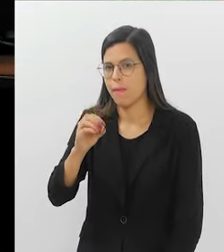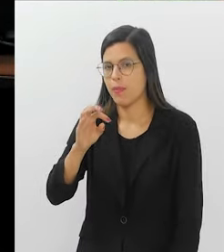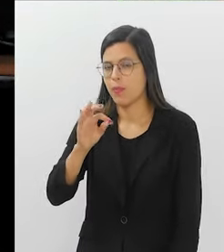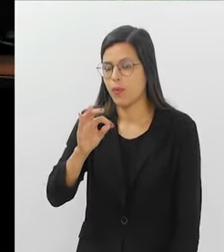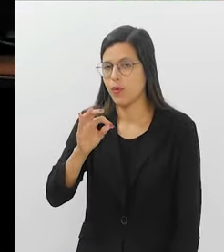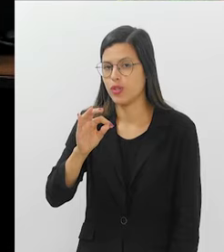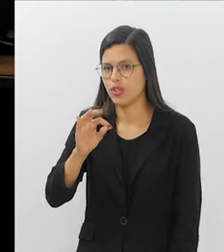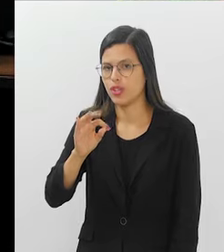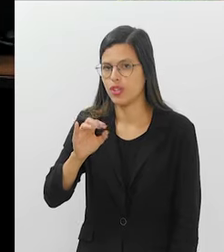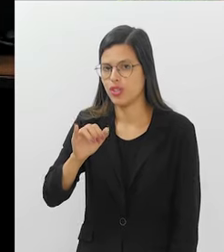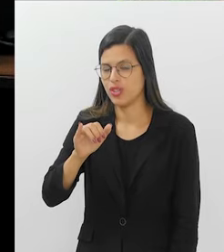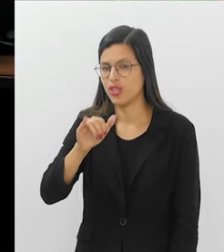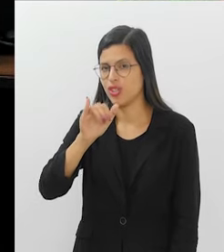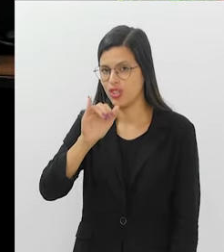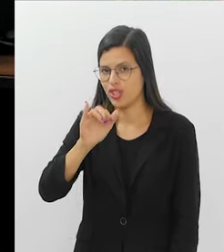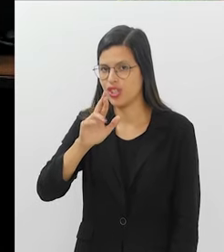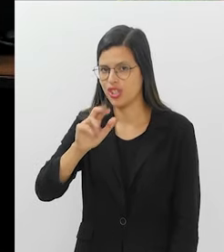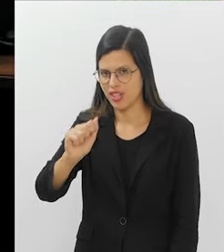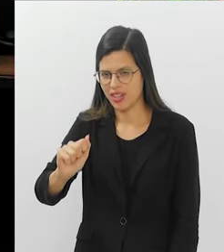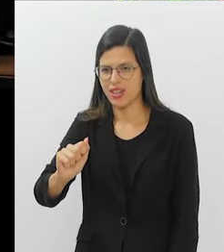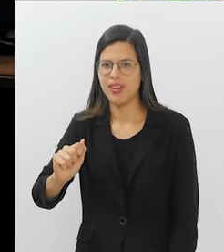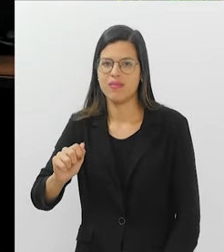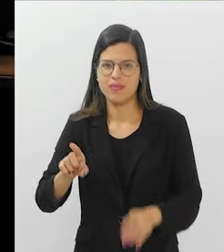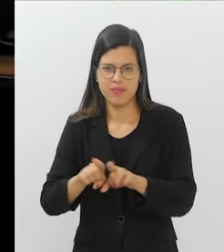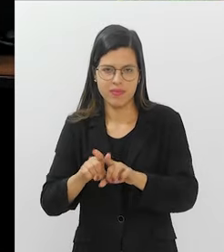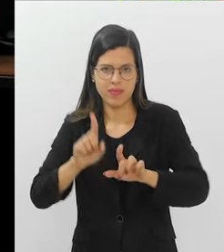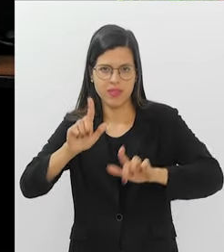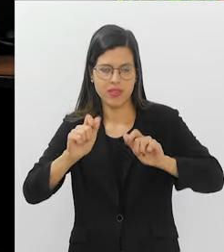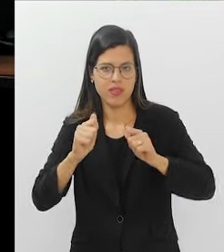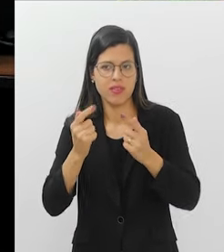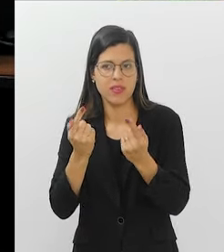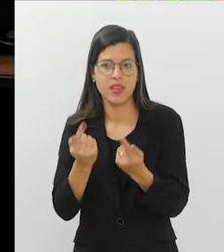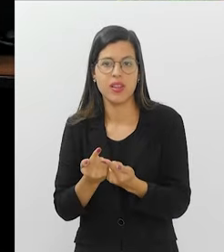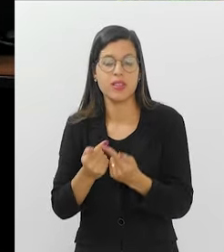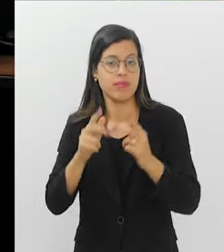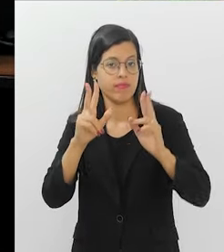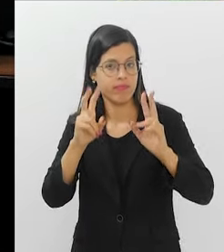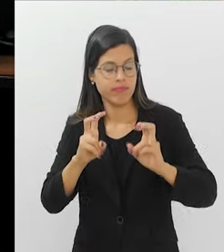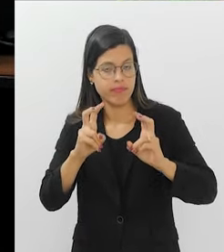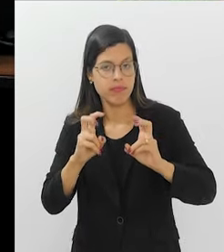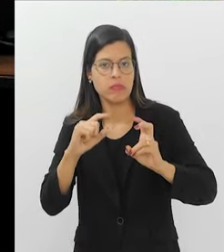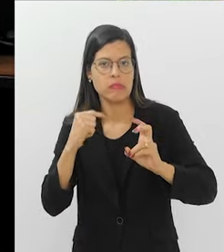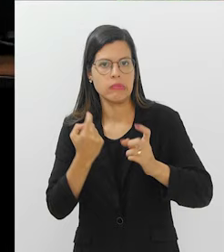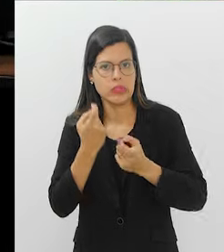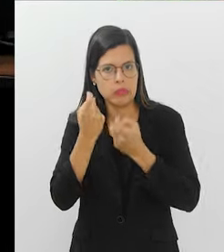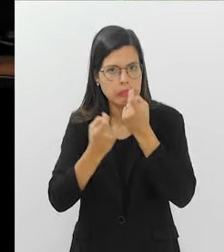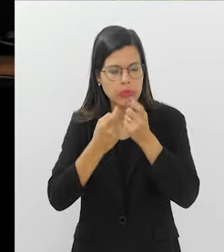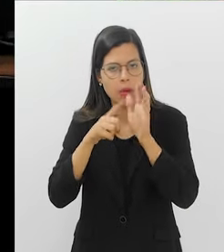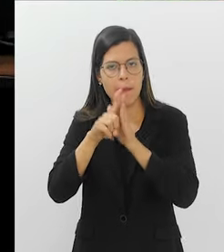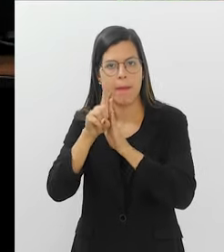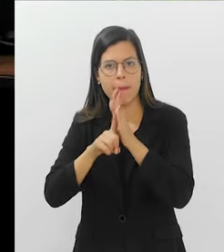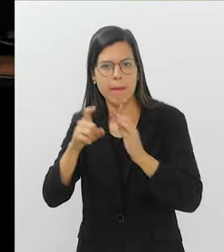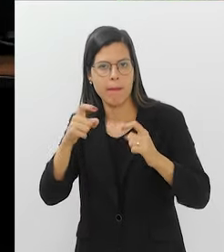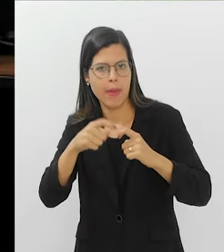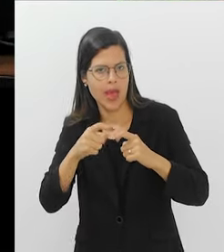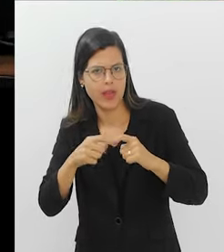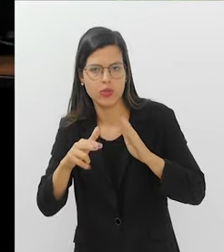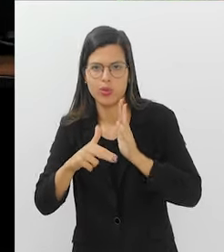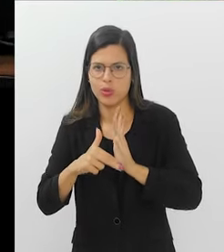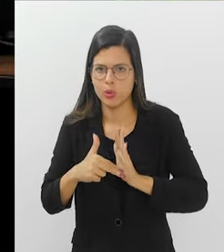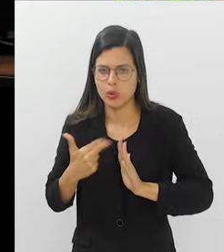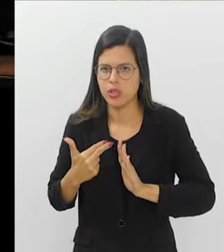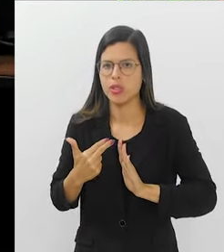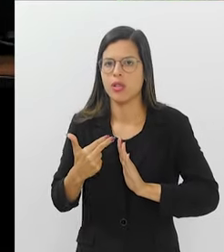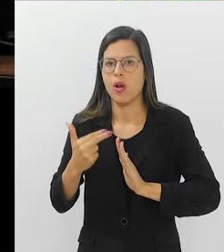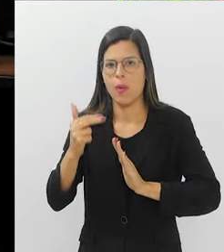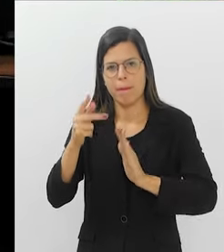Potira e a TV Alerje. Esse é um assunto que tem intrigado bastante nós, médicos, cirurgiões